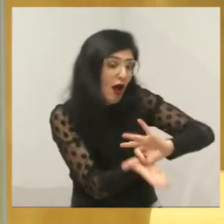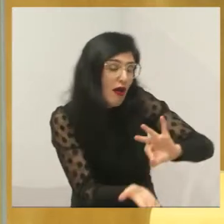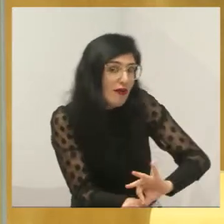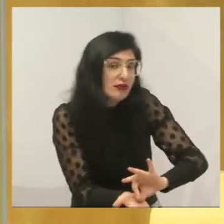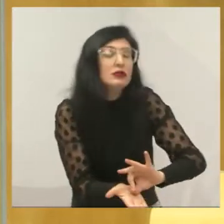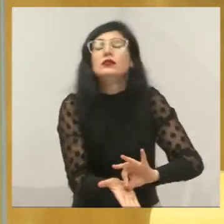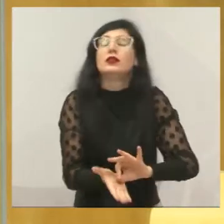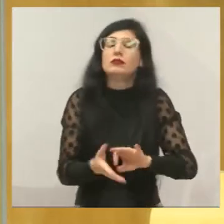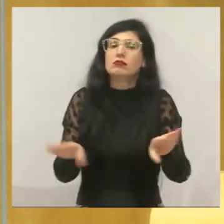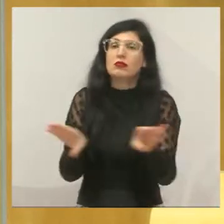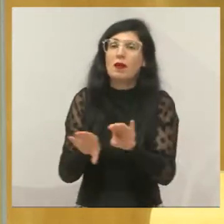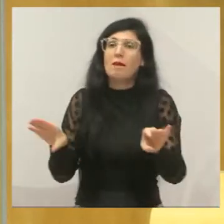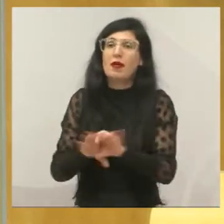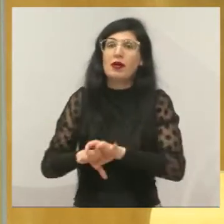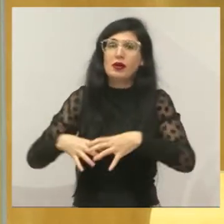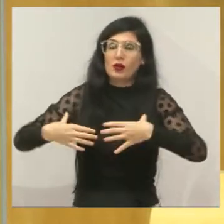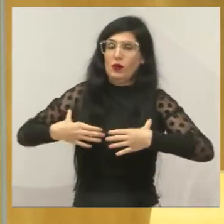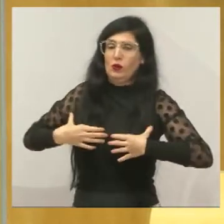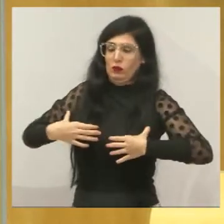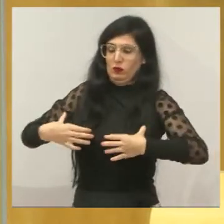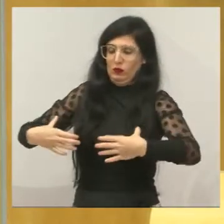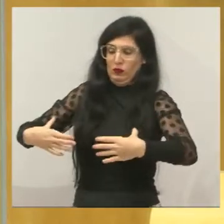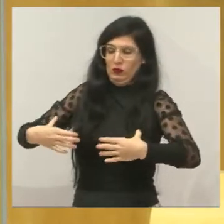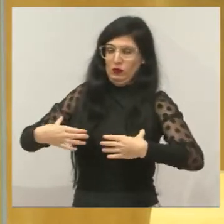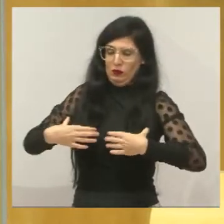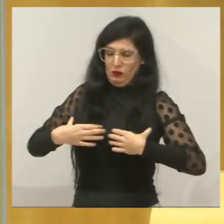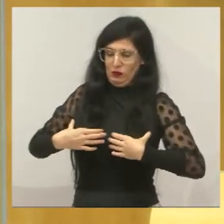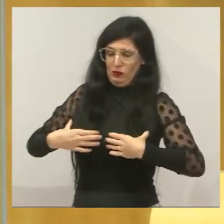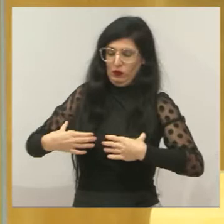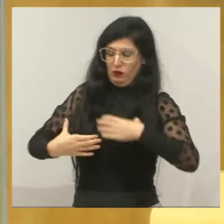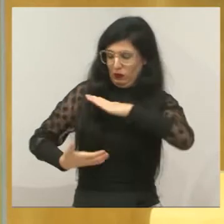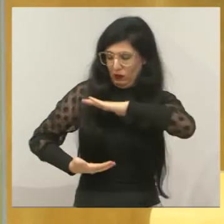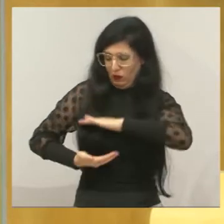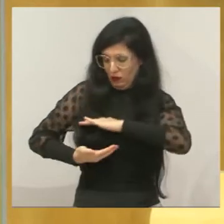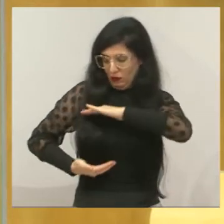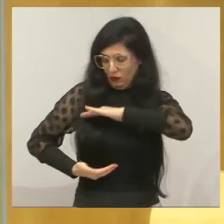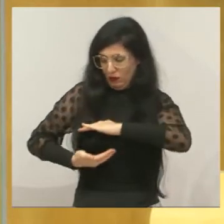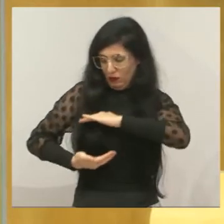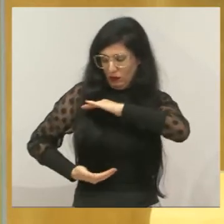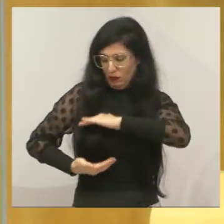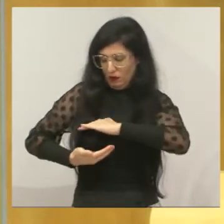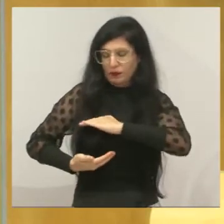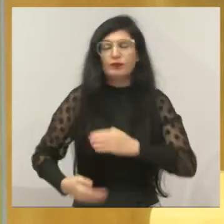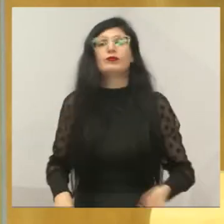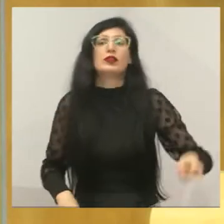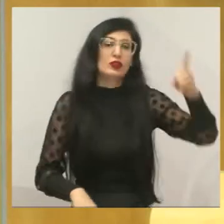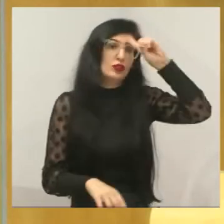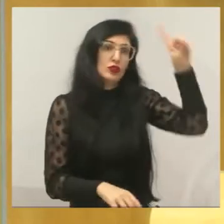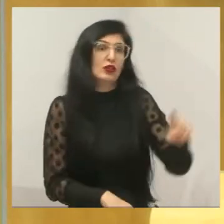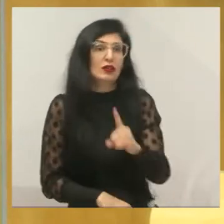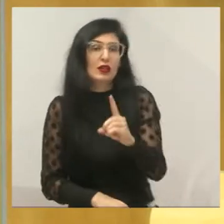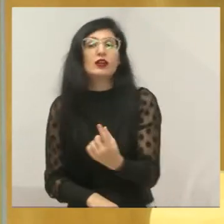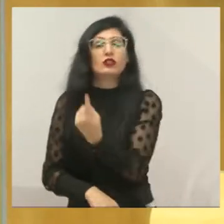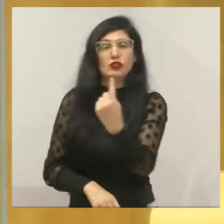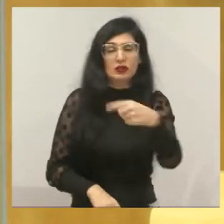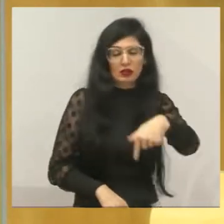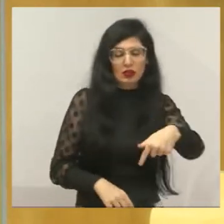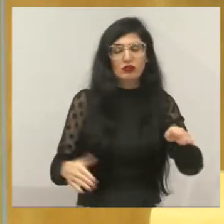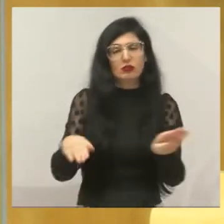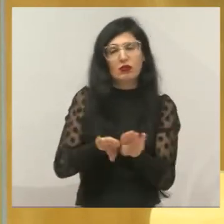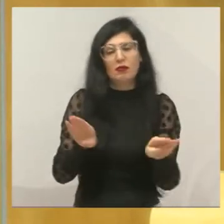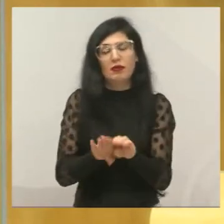mamografia, teremos também o dia D, que será no dia 17 e no dia 24, onde você,